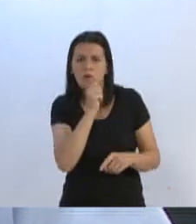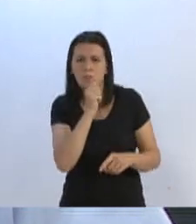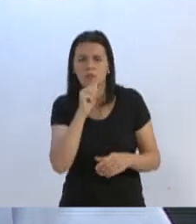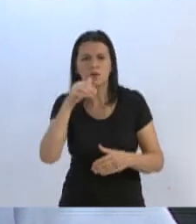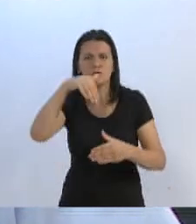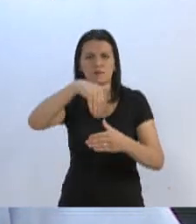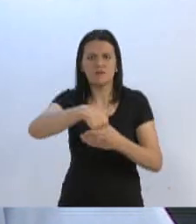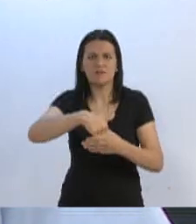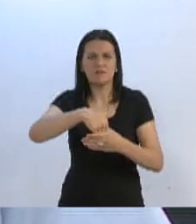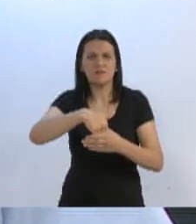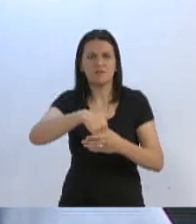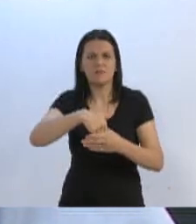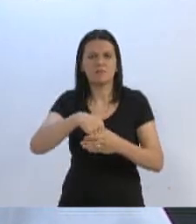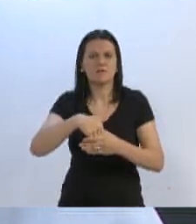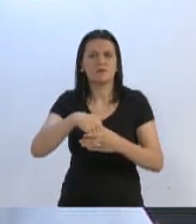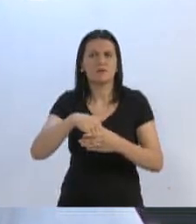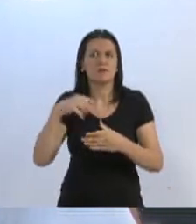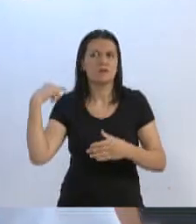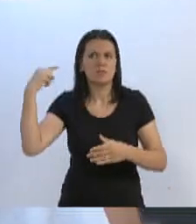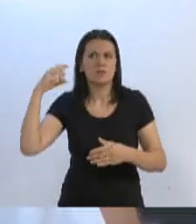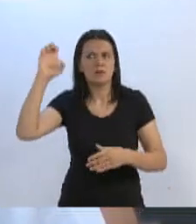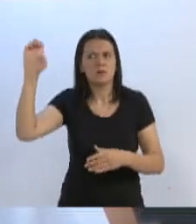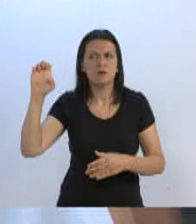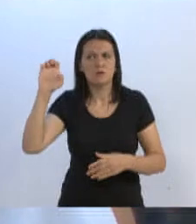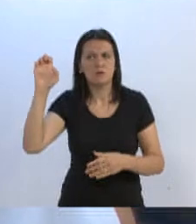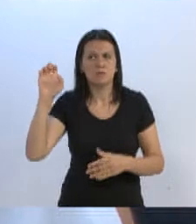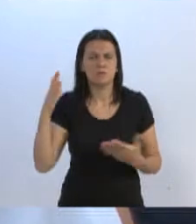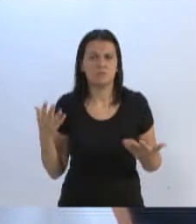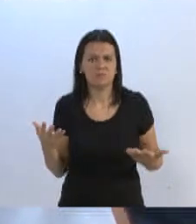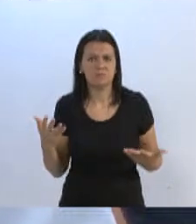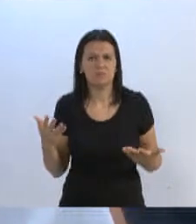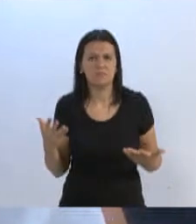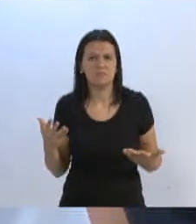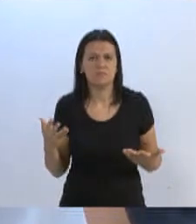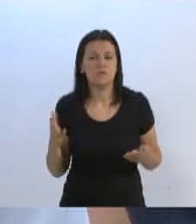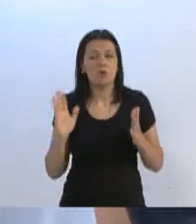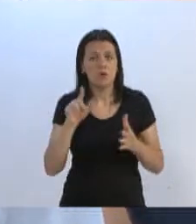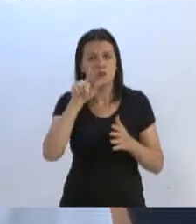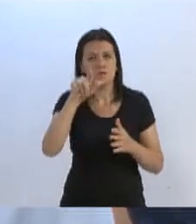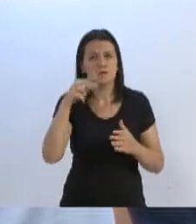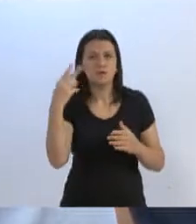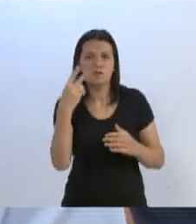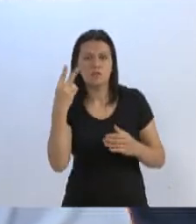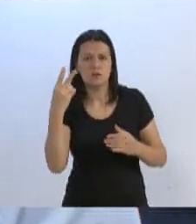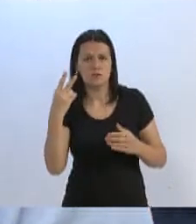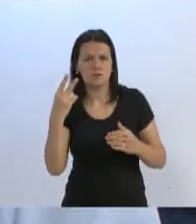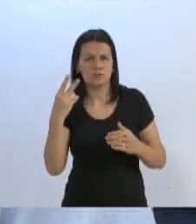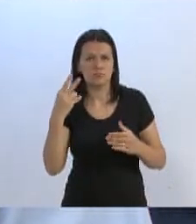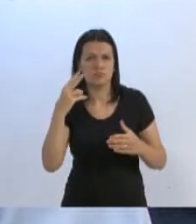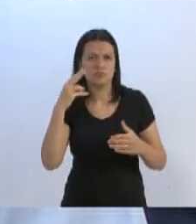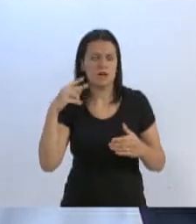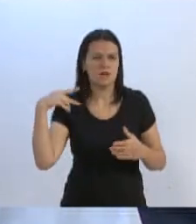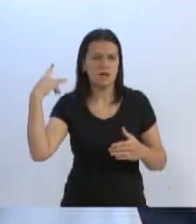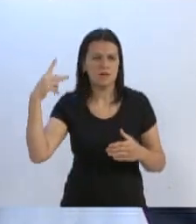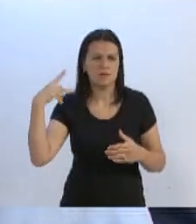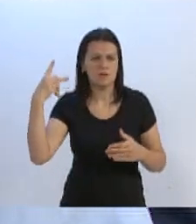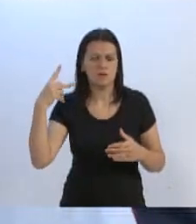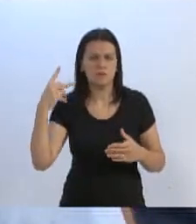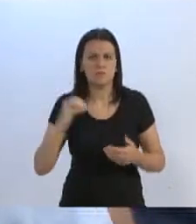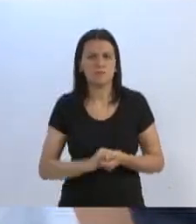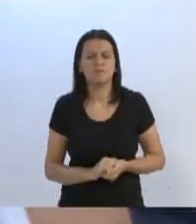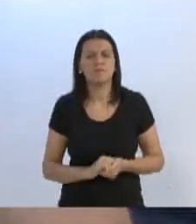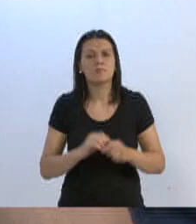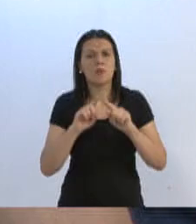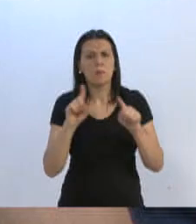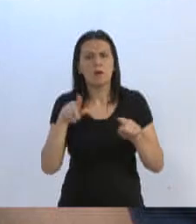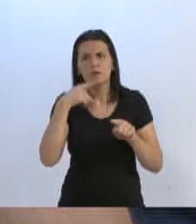deputado estadual. Se tivesse 21, você era vereador. Hoje, você é suplente. Mas também quero dizer, senhores, que quanto aos